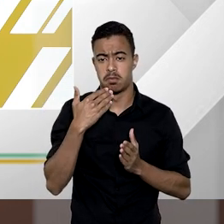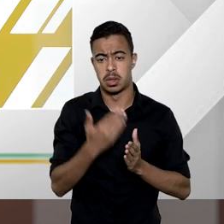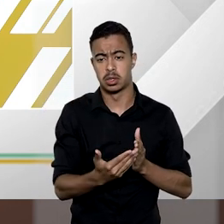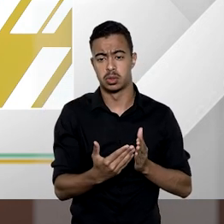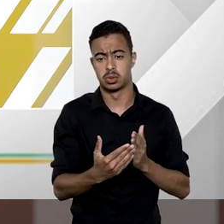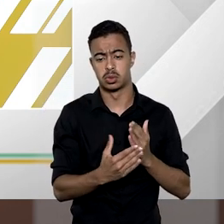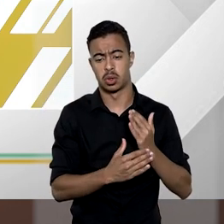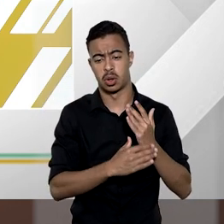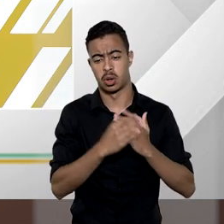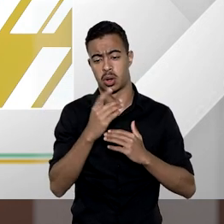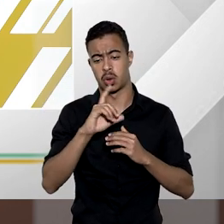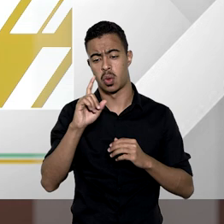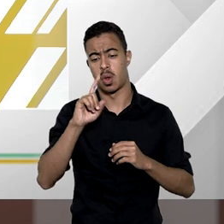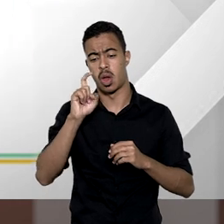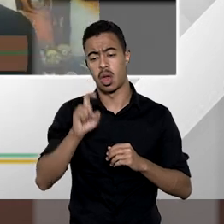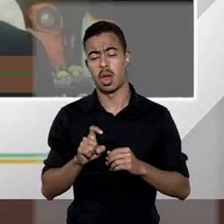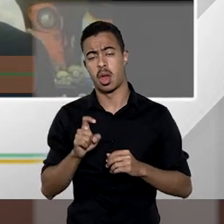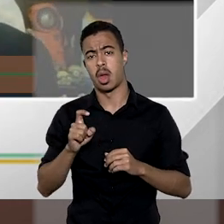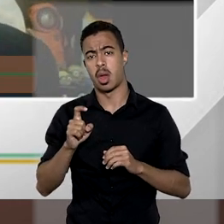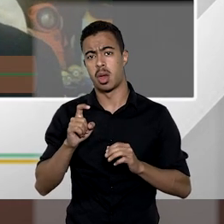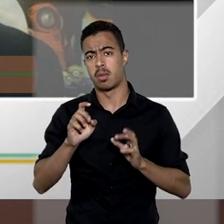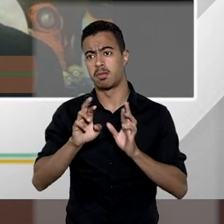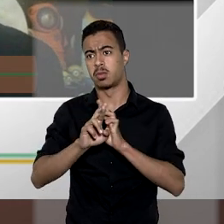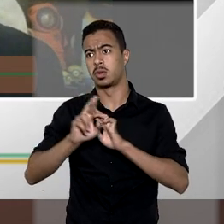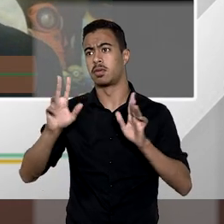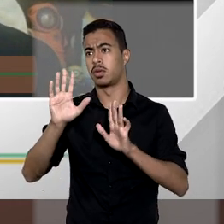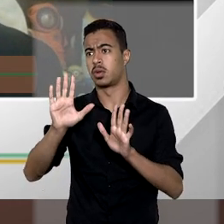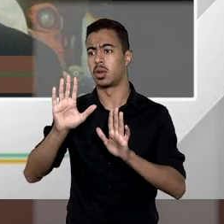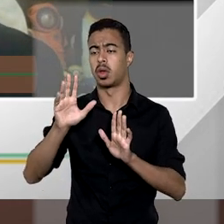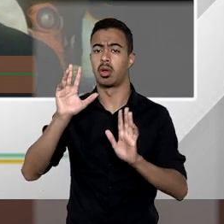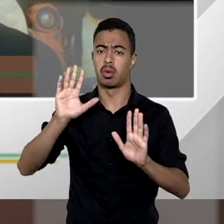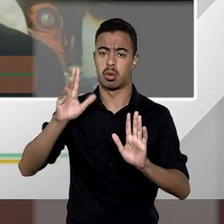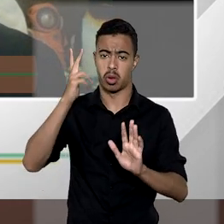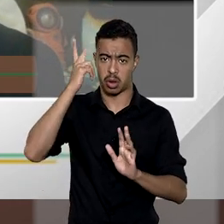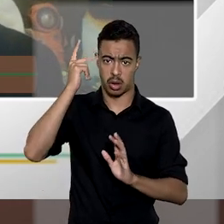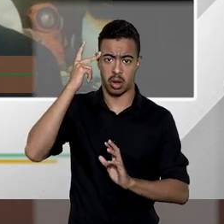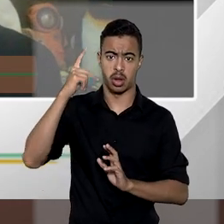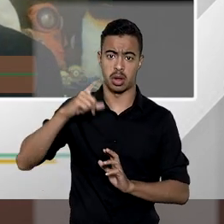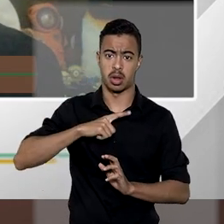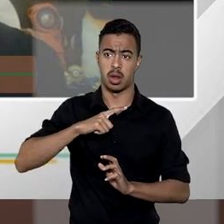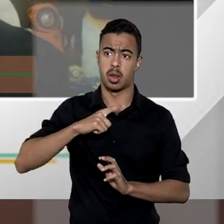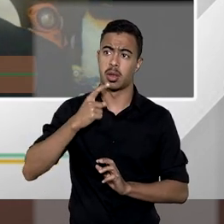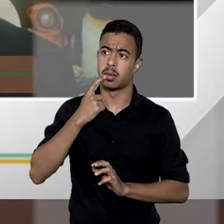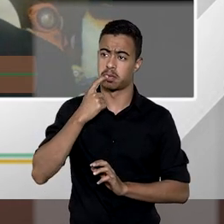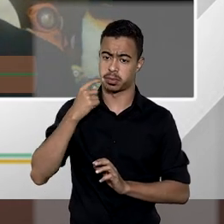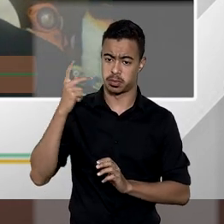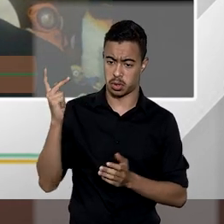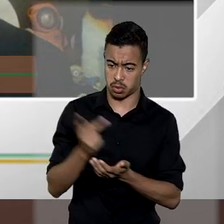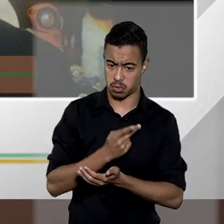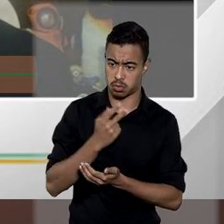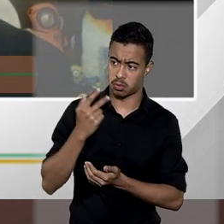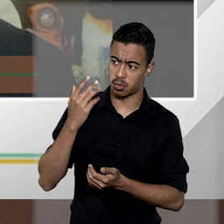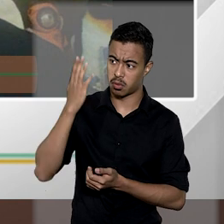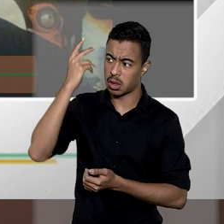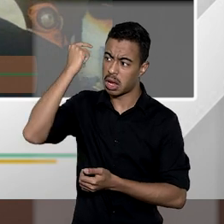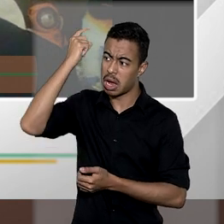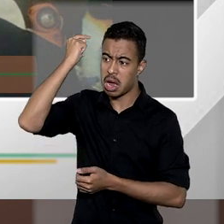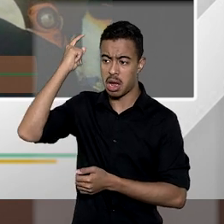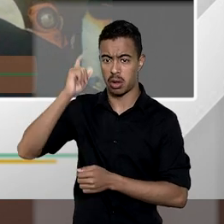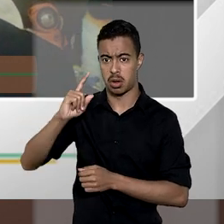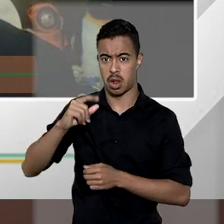orientação não é tão afastada assim no tempo diria mesmo que ela é razoavelmente recente os juros